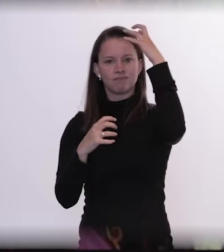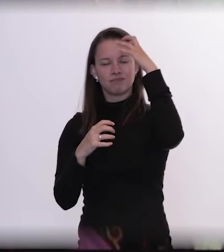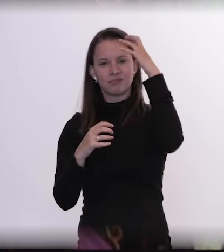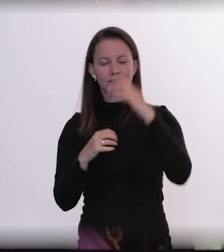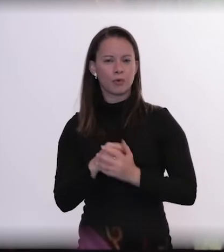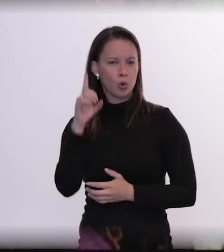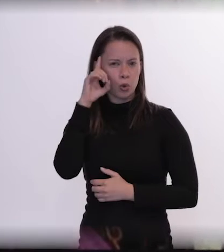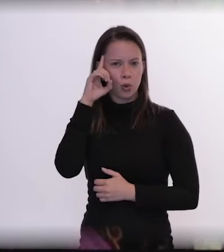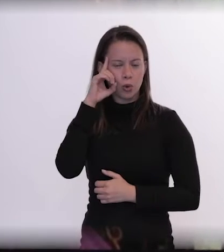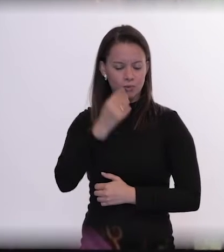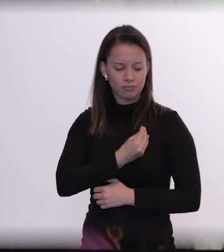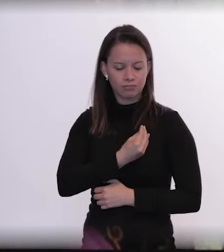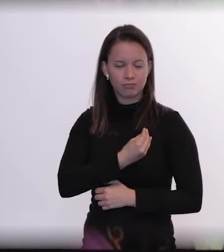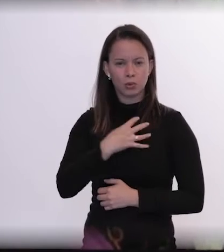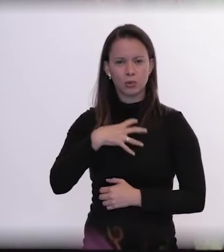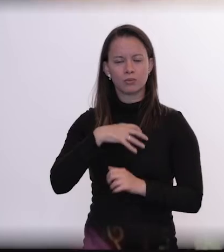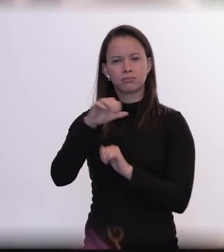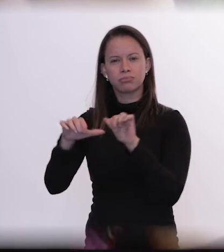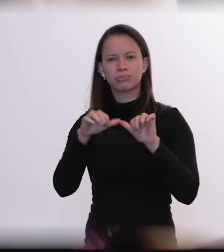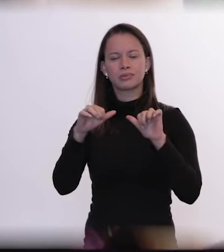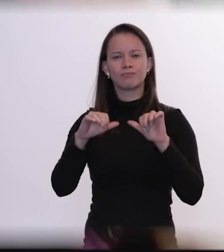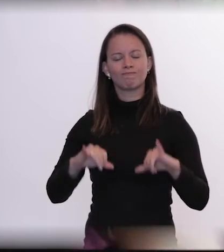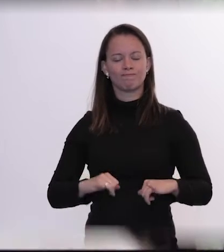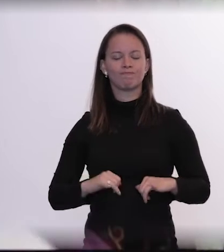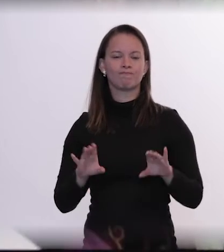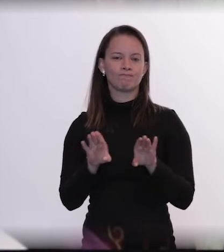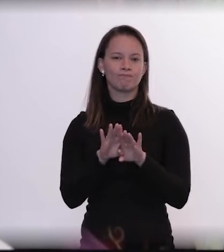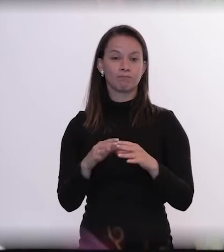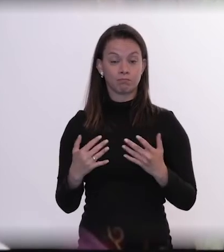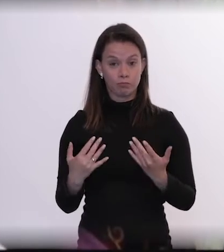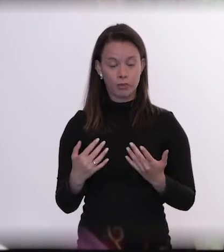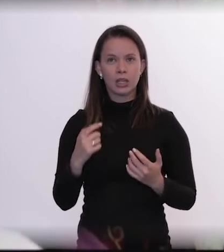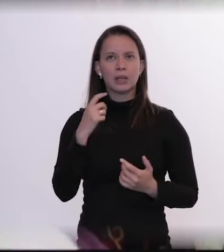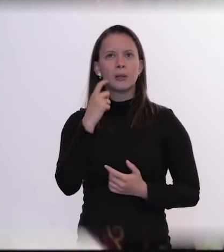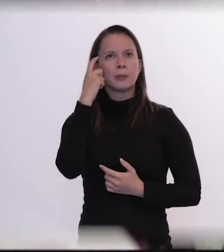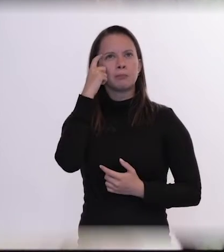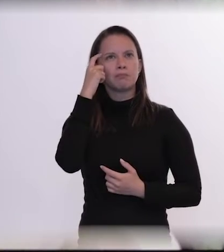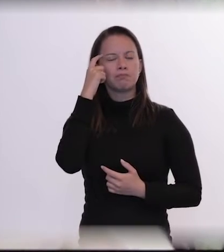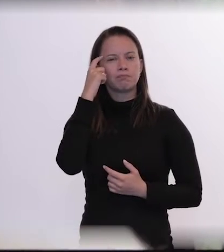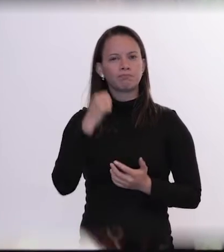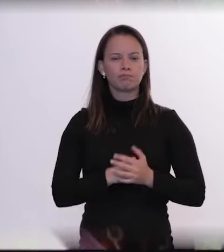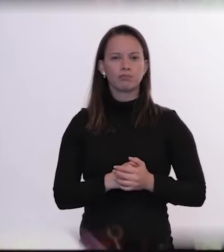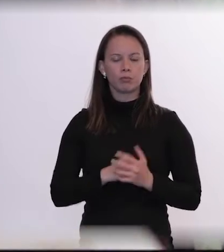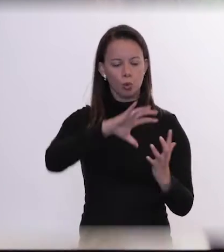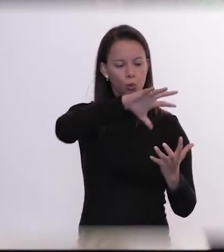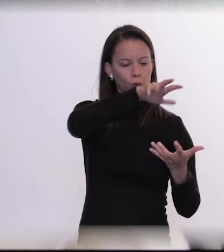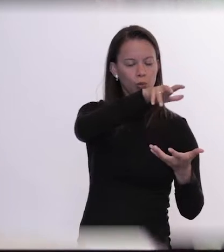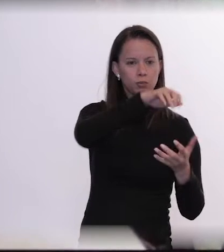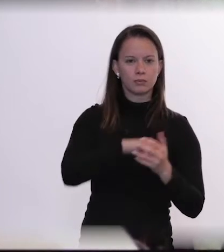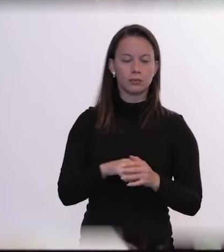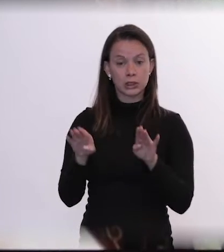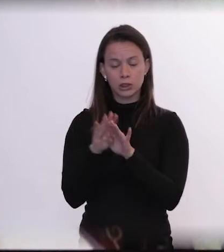cotidiana das pessoas. Então, gente, fazendo uma conexão com o que está acontecendo no mundo, com esses